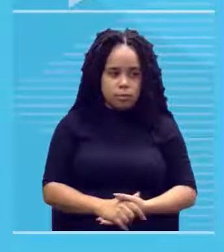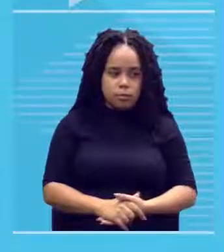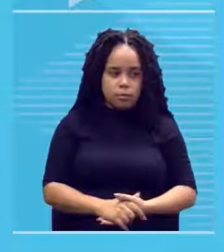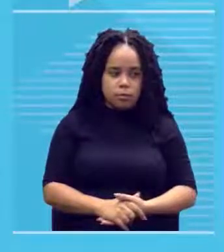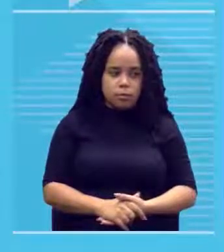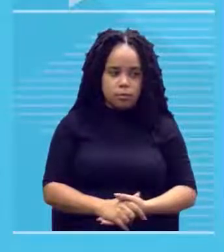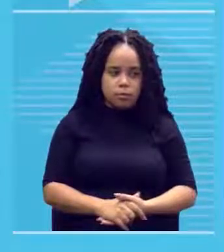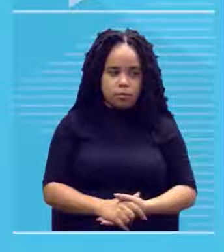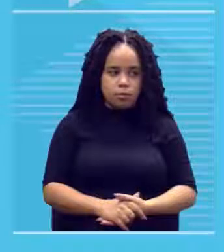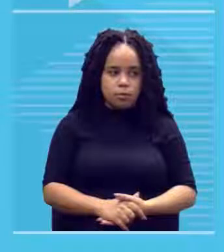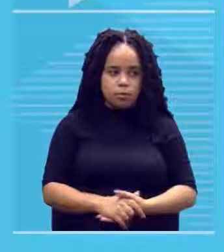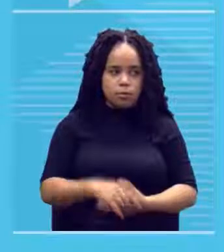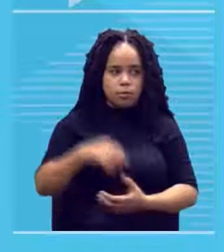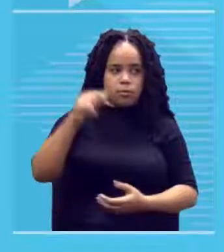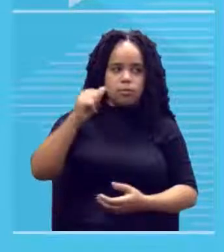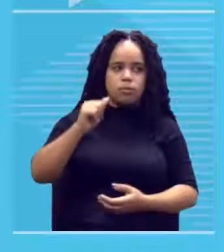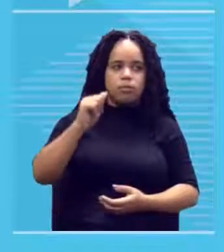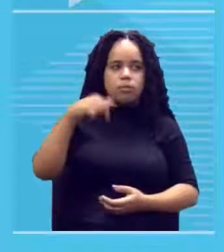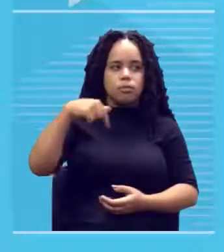aquarela